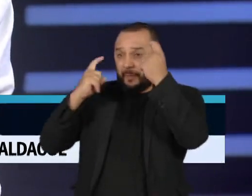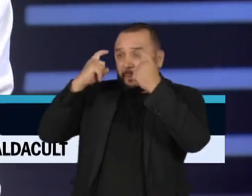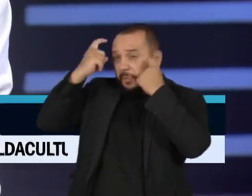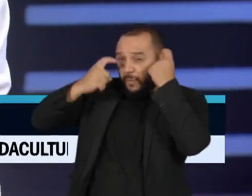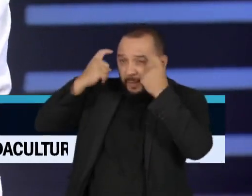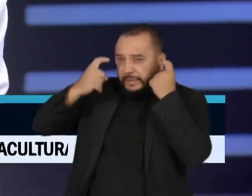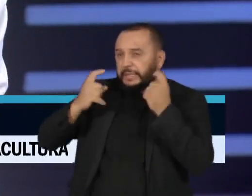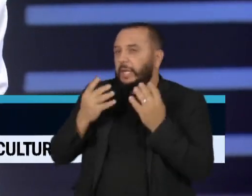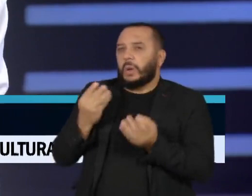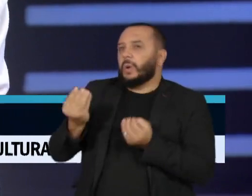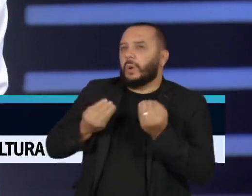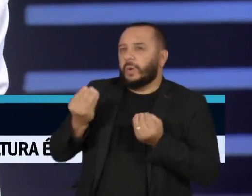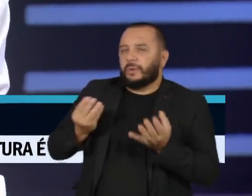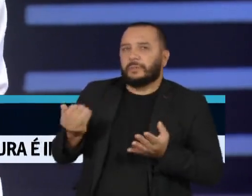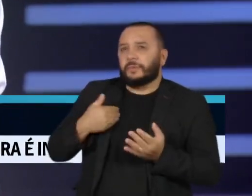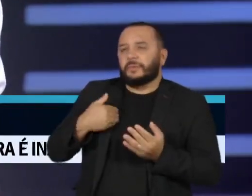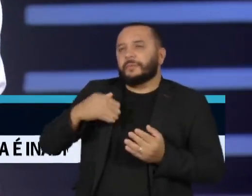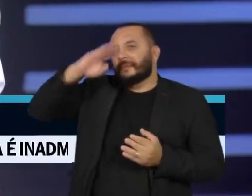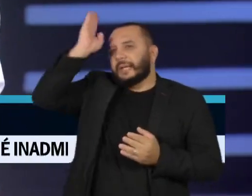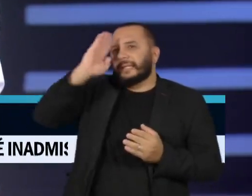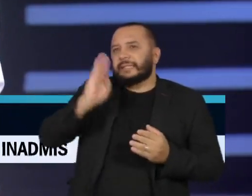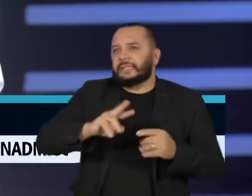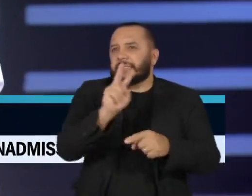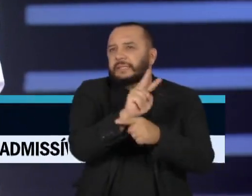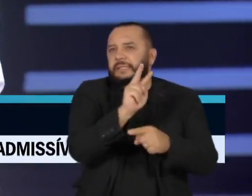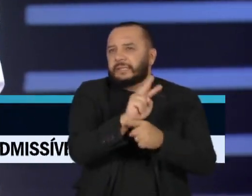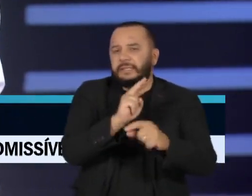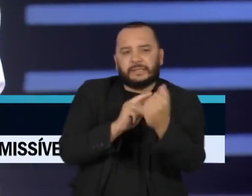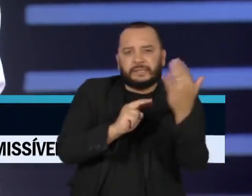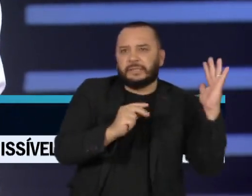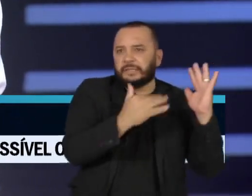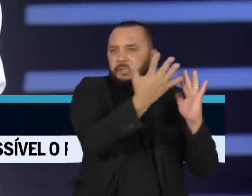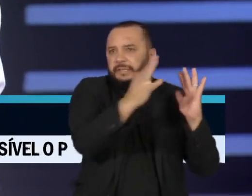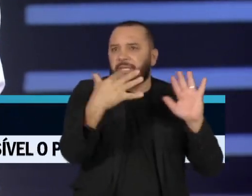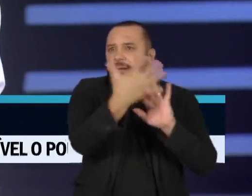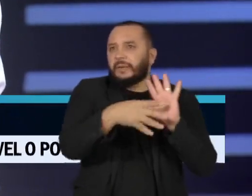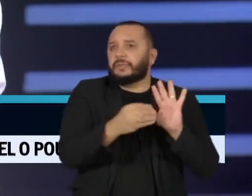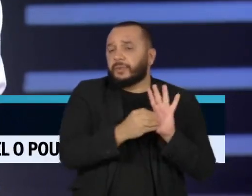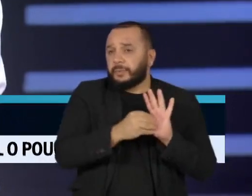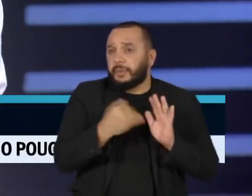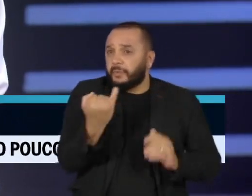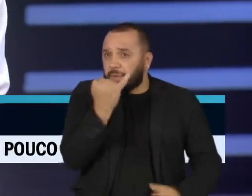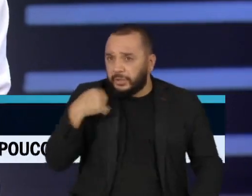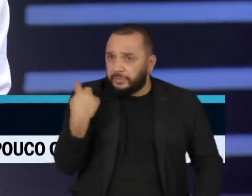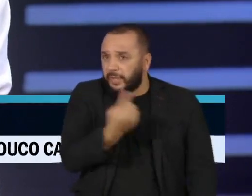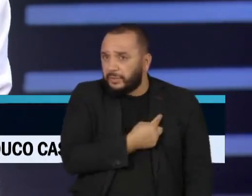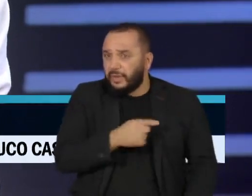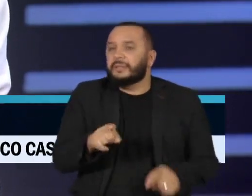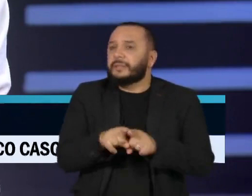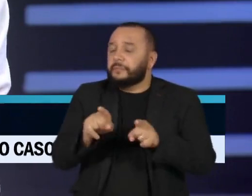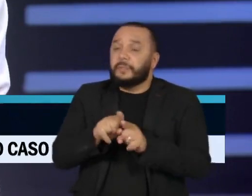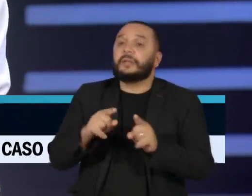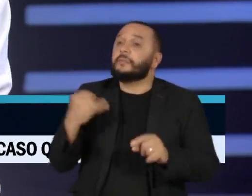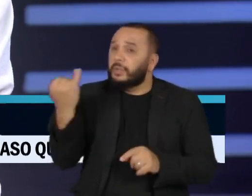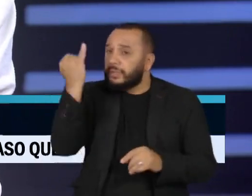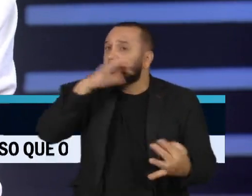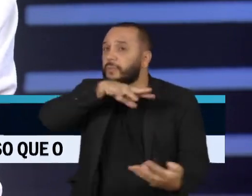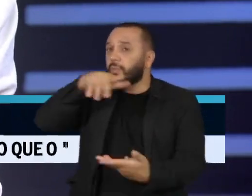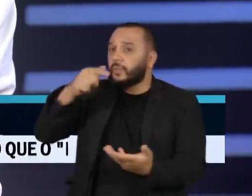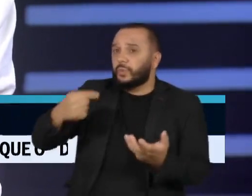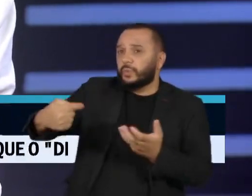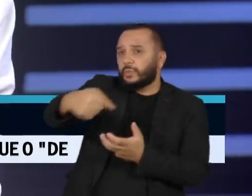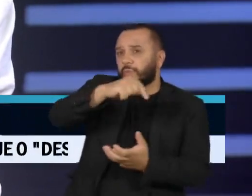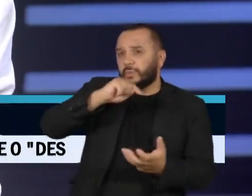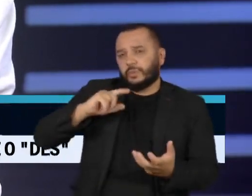importante não só para nós, para todo, mas também para toda a sociedade global. Então, essa preocupação é uma